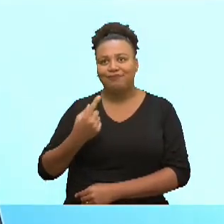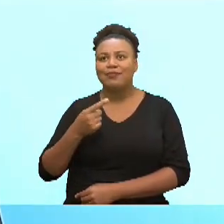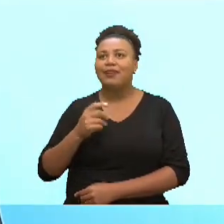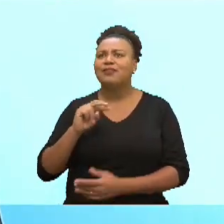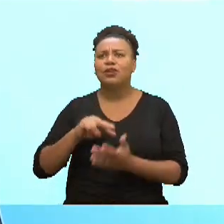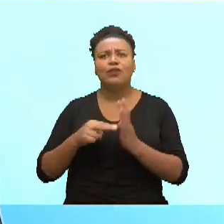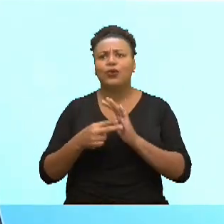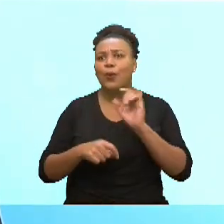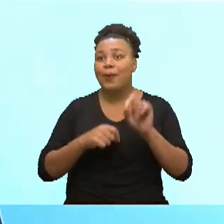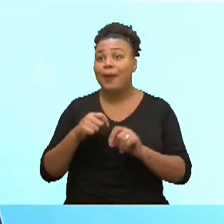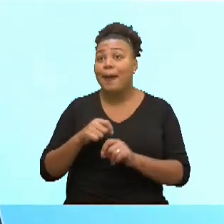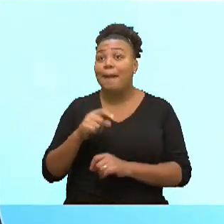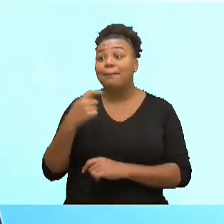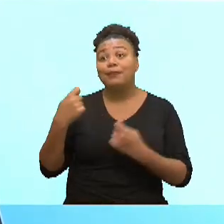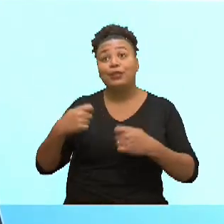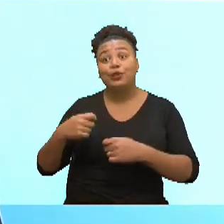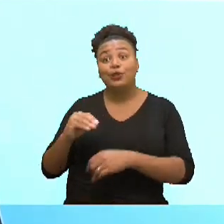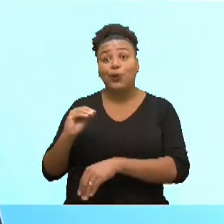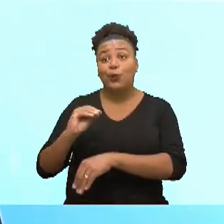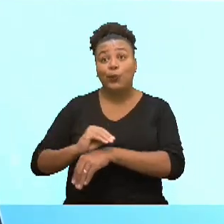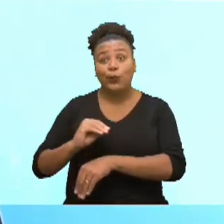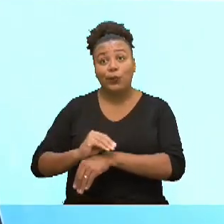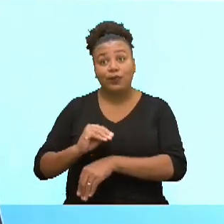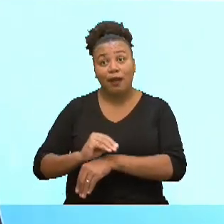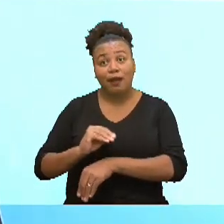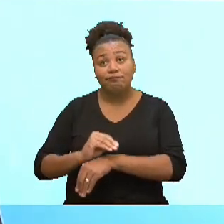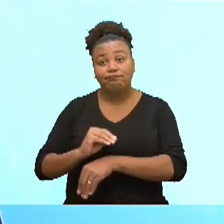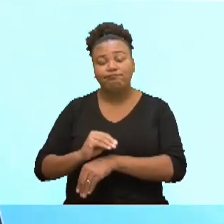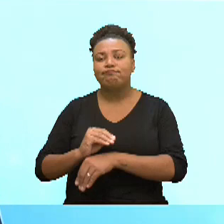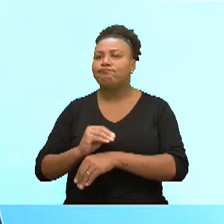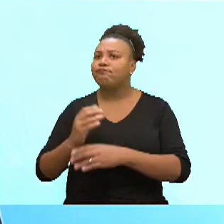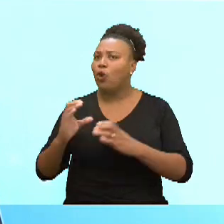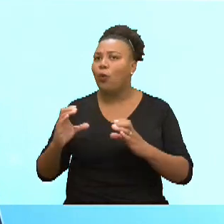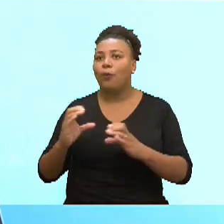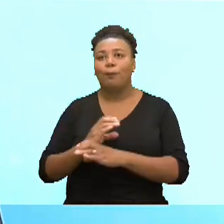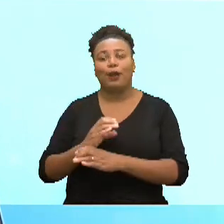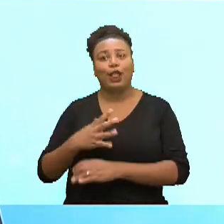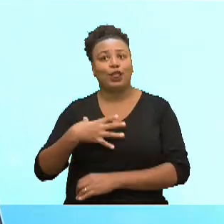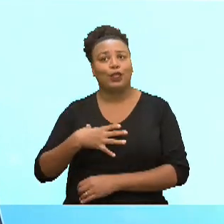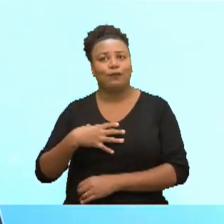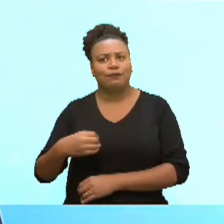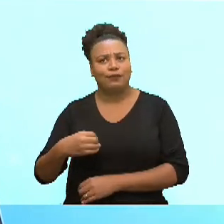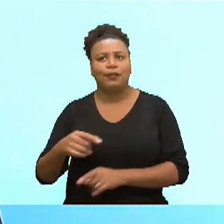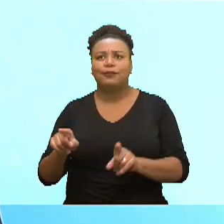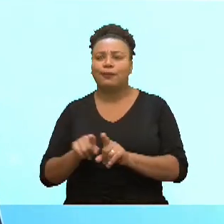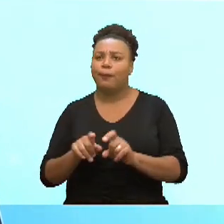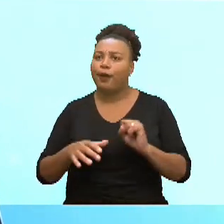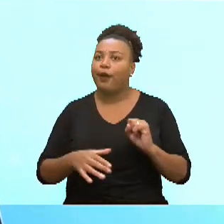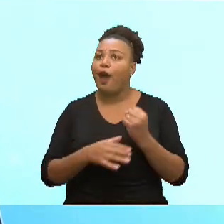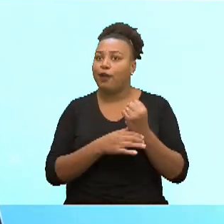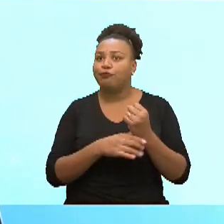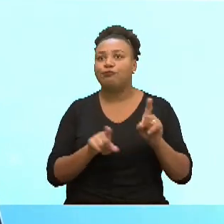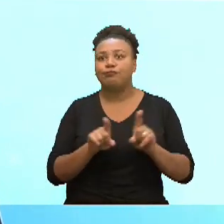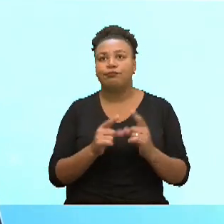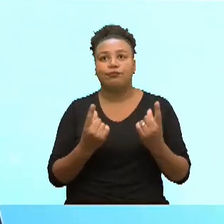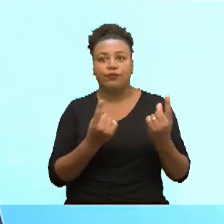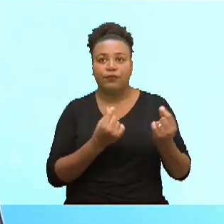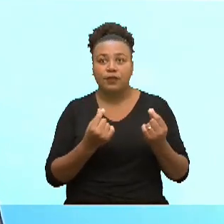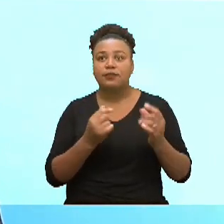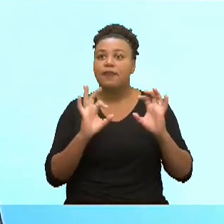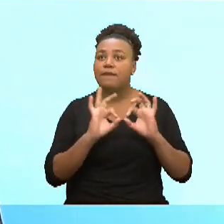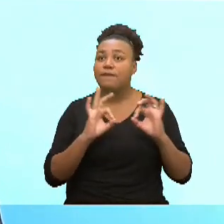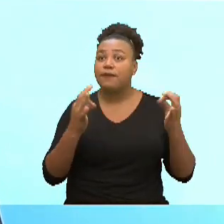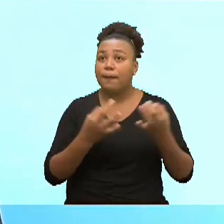sozinha elas precisam dar conta dos cuidados integrais com os filhos e garantir a parte financeira da família.